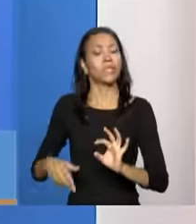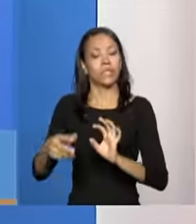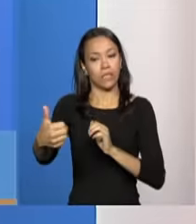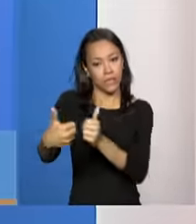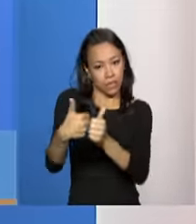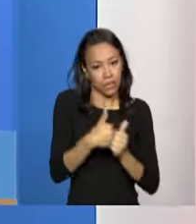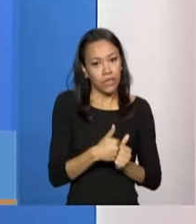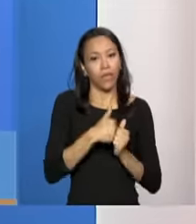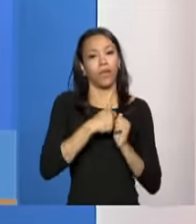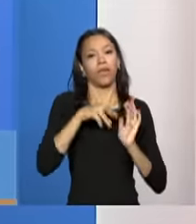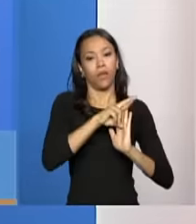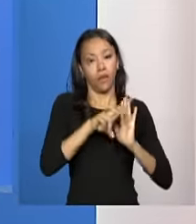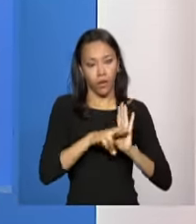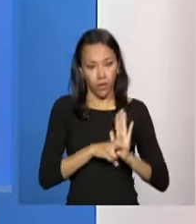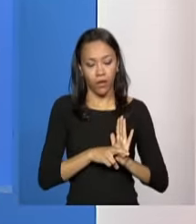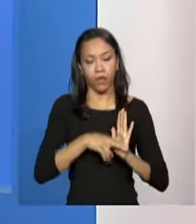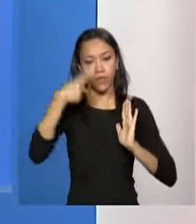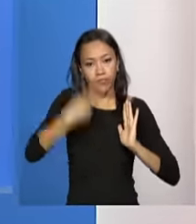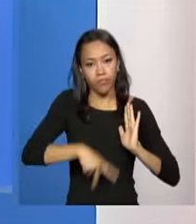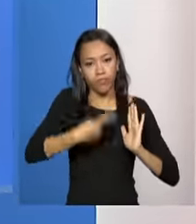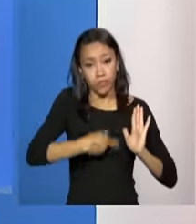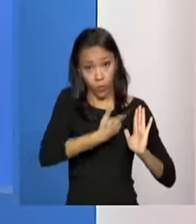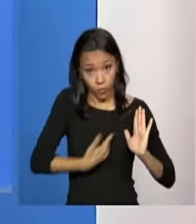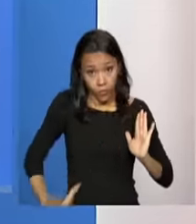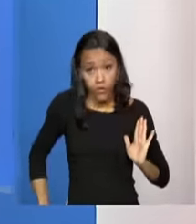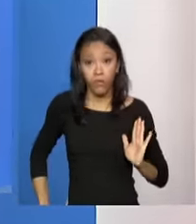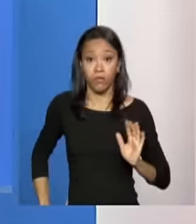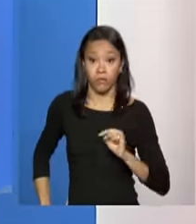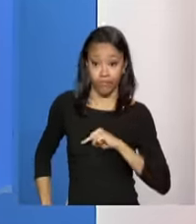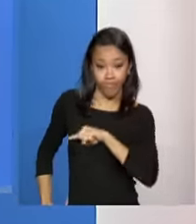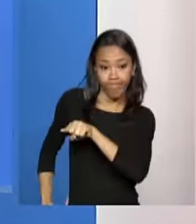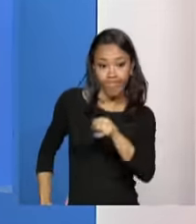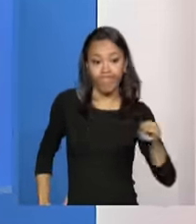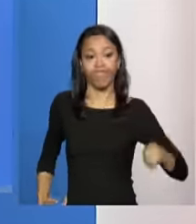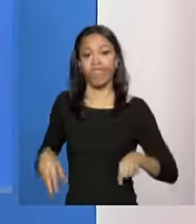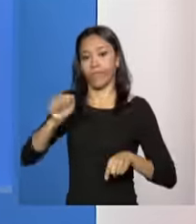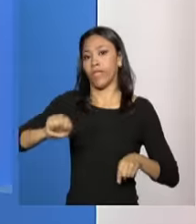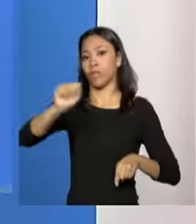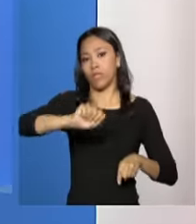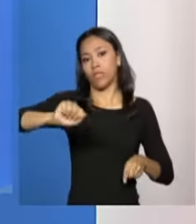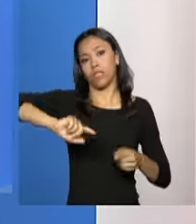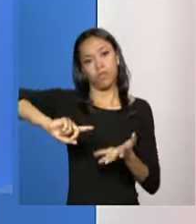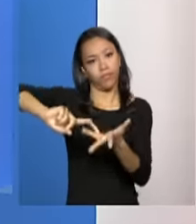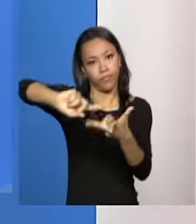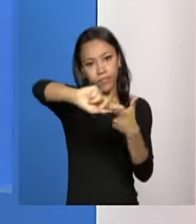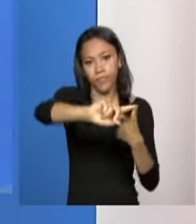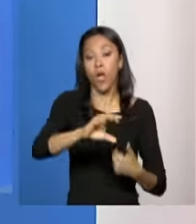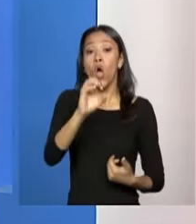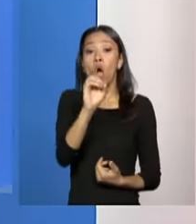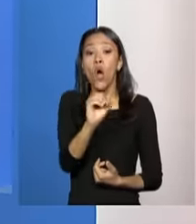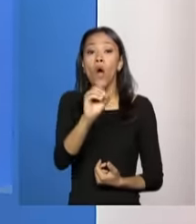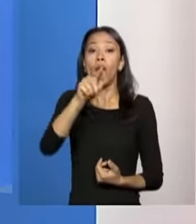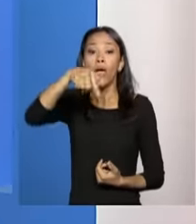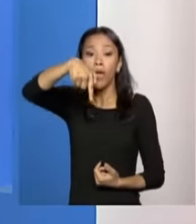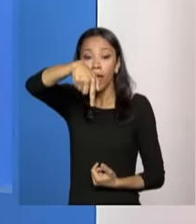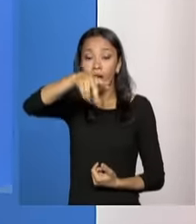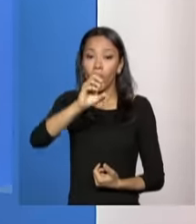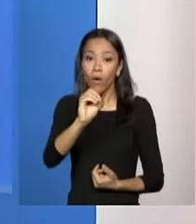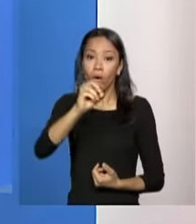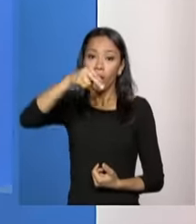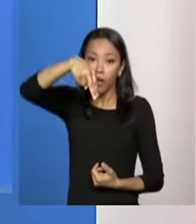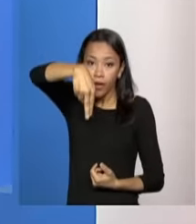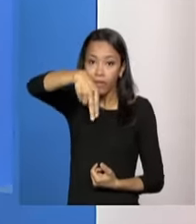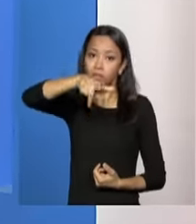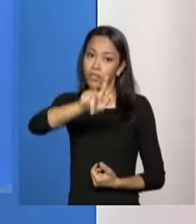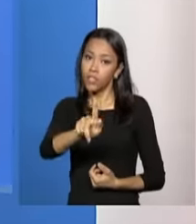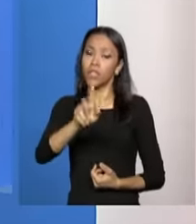normas e financiamento público. Então, isso é muito importante, quer dizer, não é uma exclusividade do estado, oferta, não é um serviço